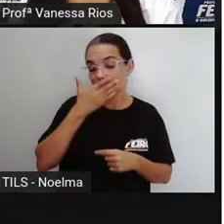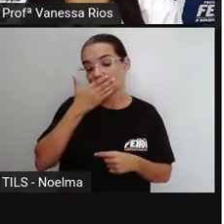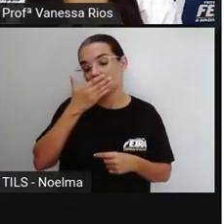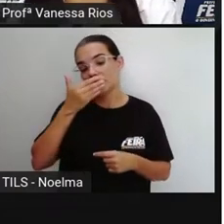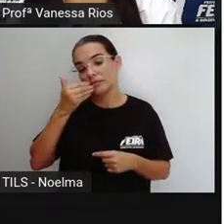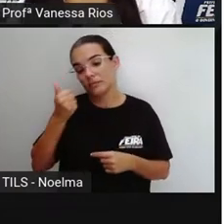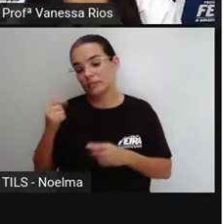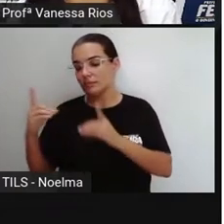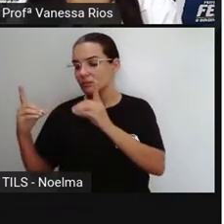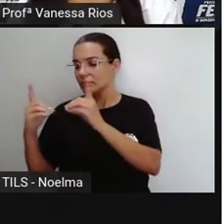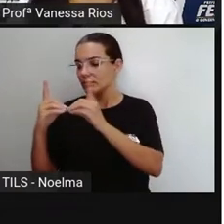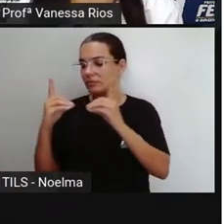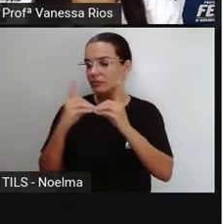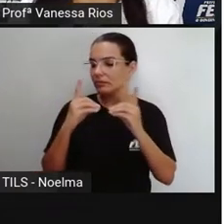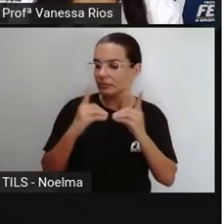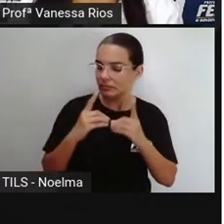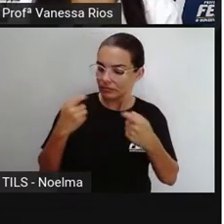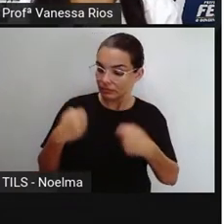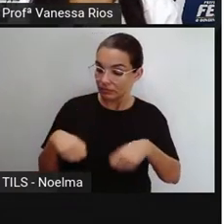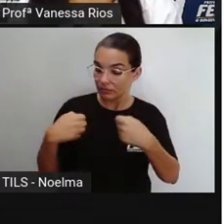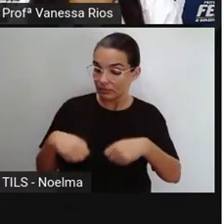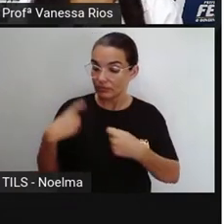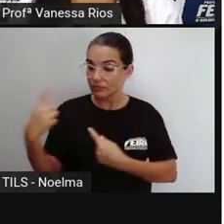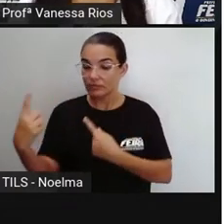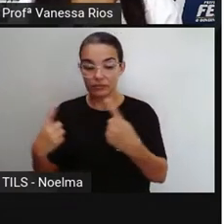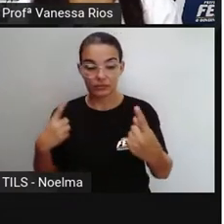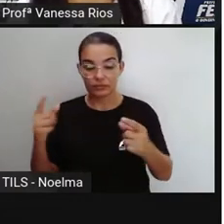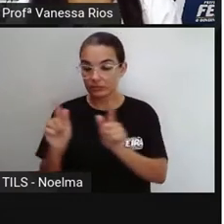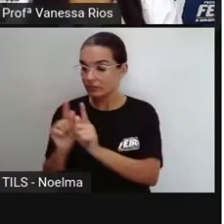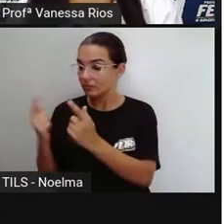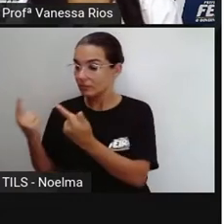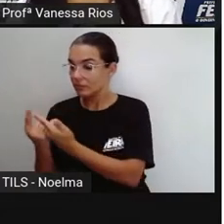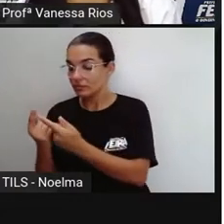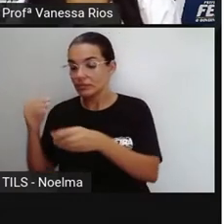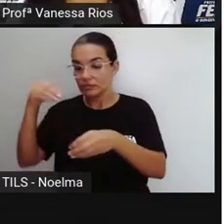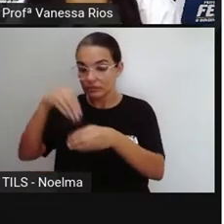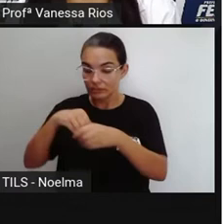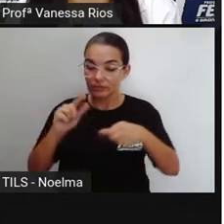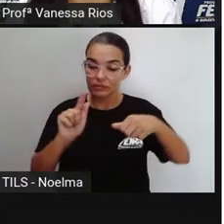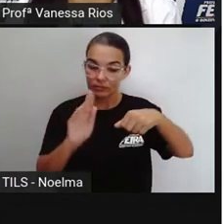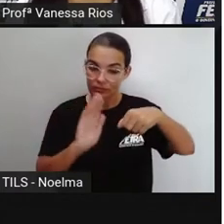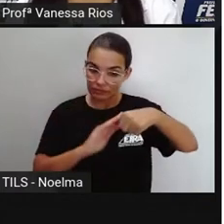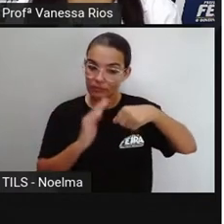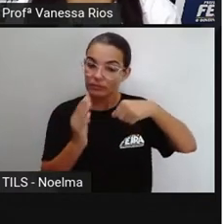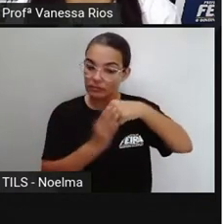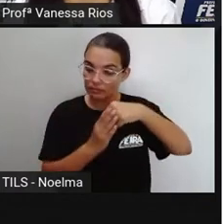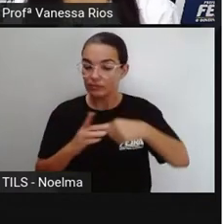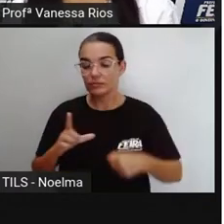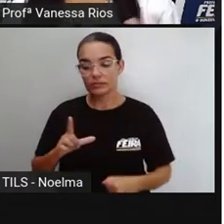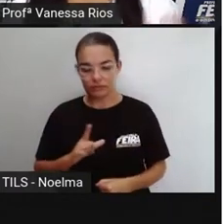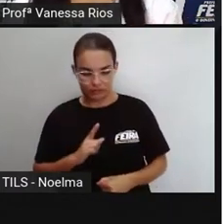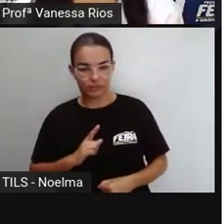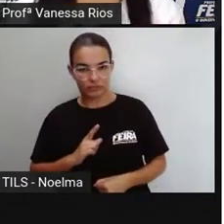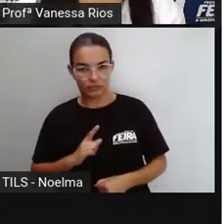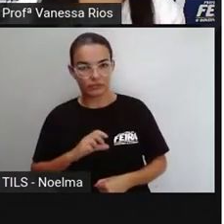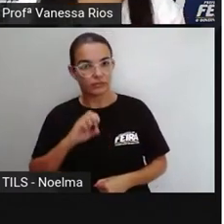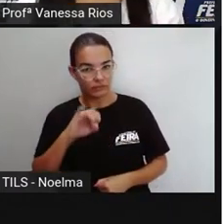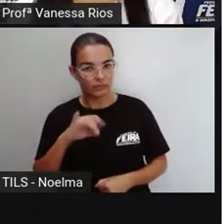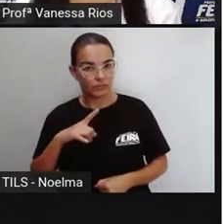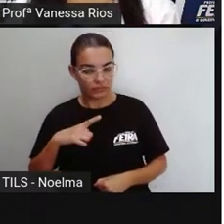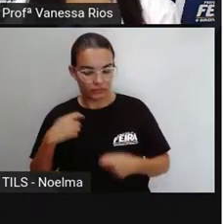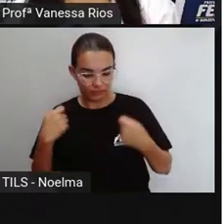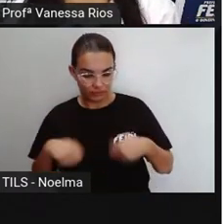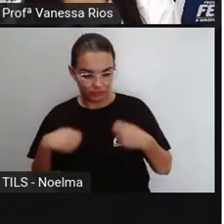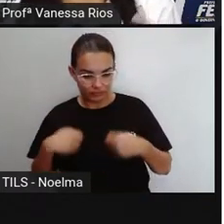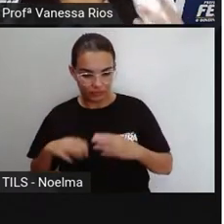atendimento aí das necessidades que cada grupo social dentro dos bairros possui. Então, se tem necessidade de uma